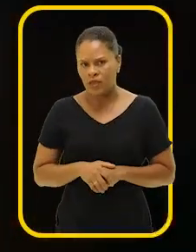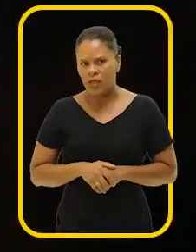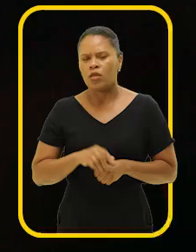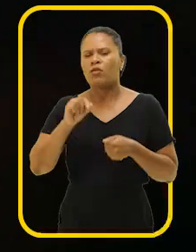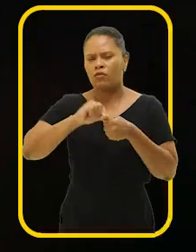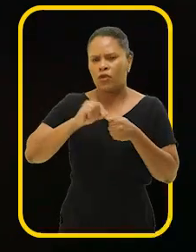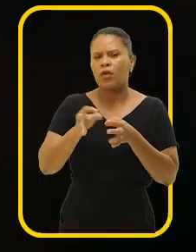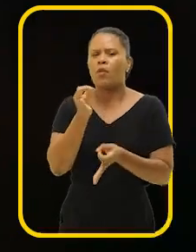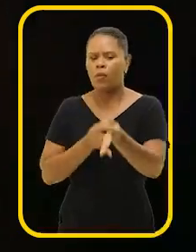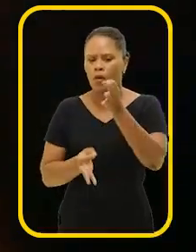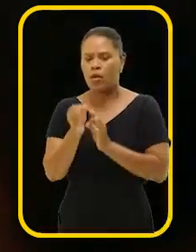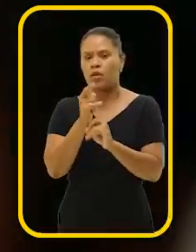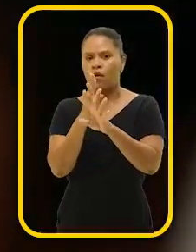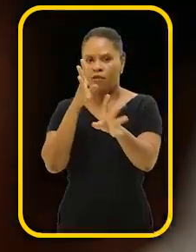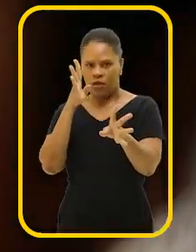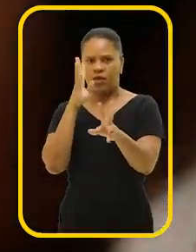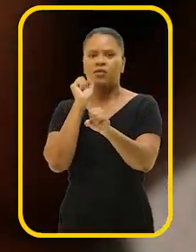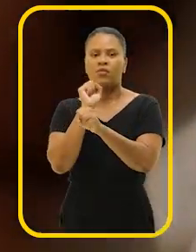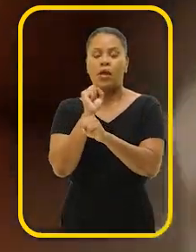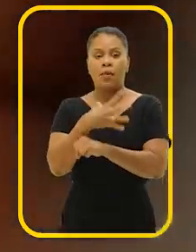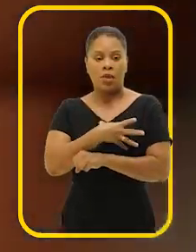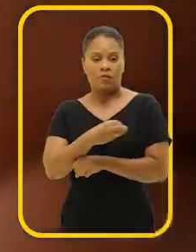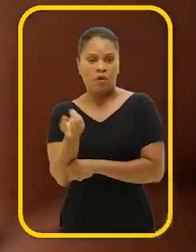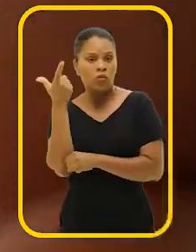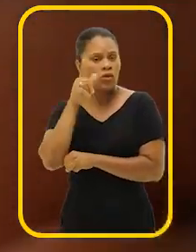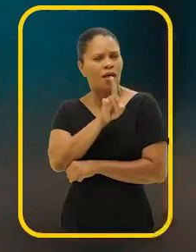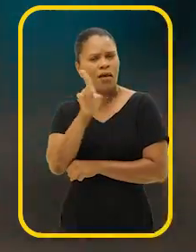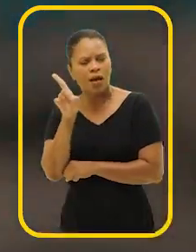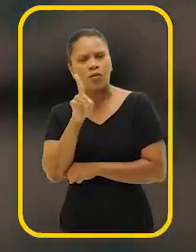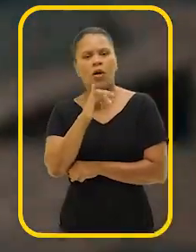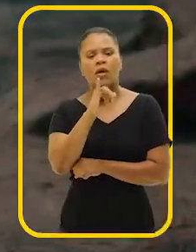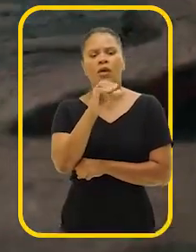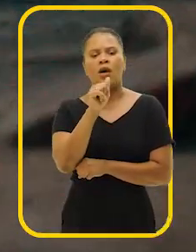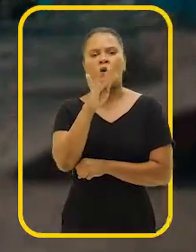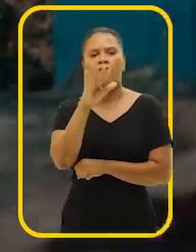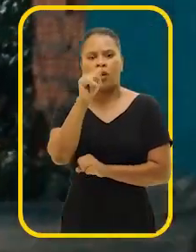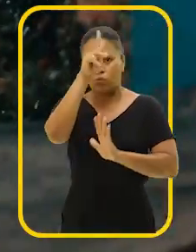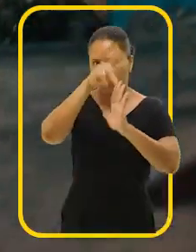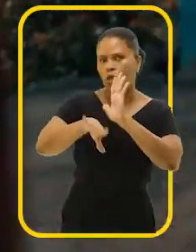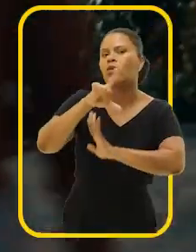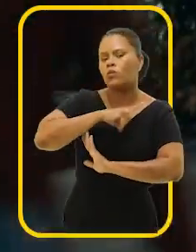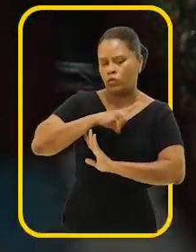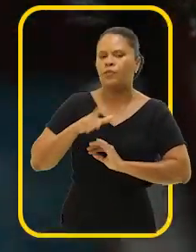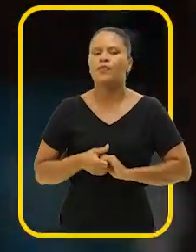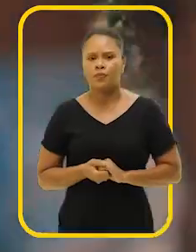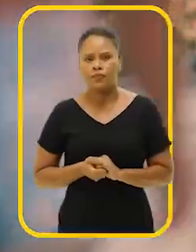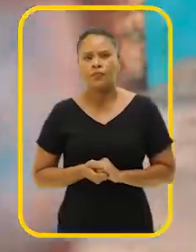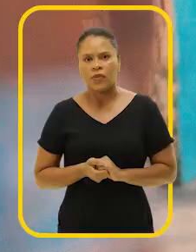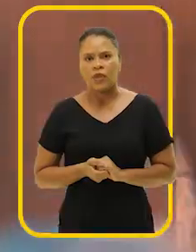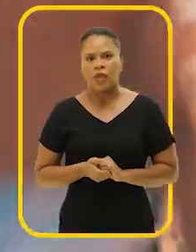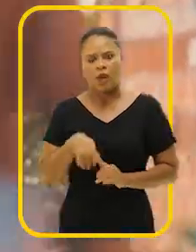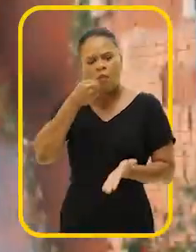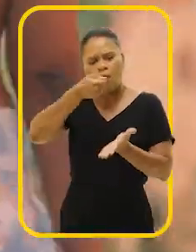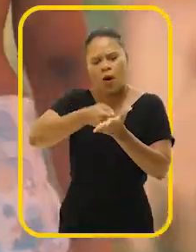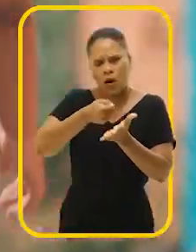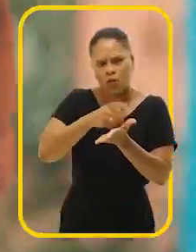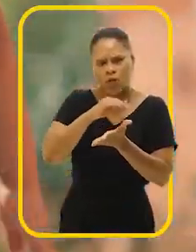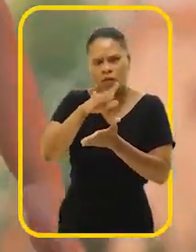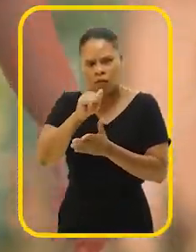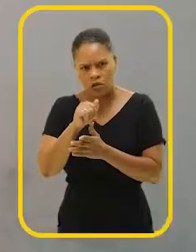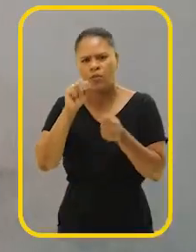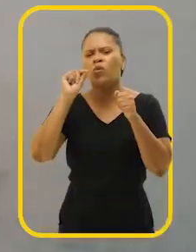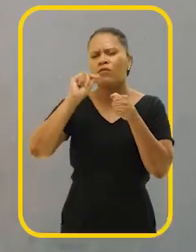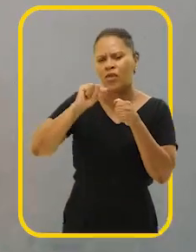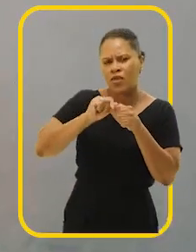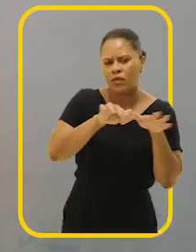tá na lista de espera. A minha filha eu só concilia ali no IAFA, que é um projeto que tem. E eu pago uma taxa pra poder ela fazer uma vez por